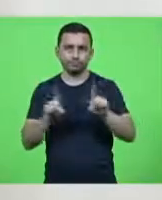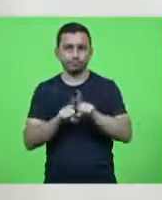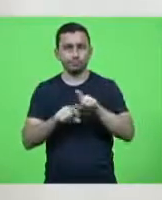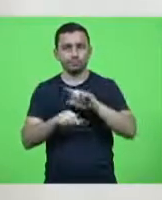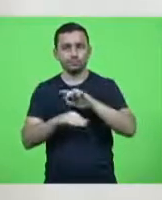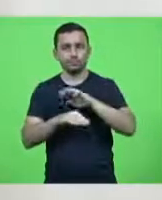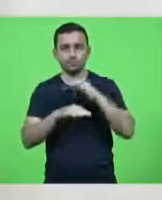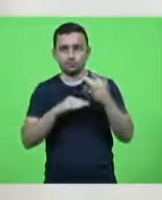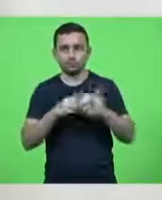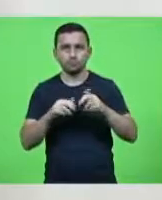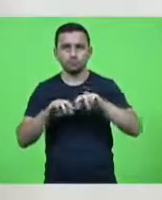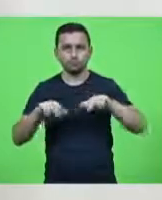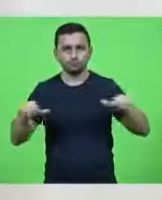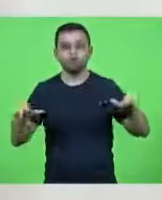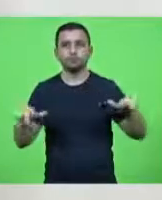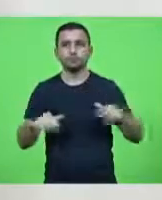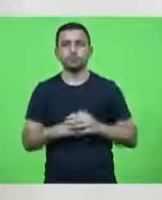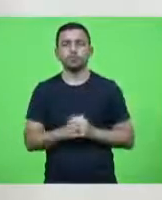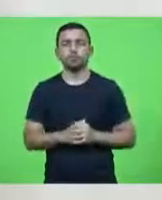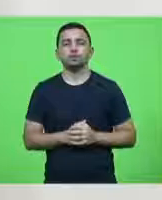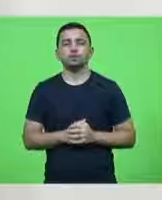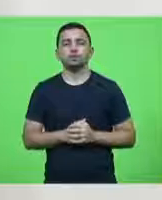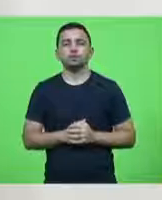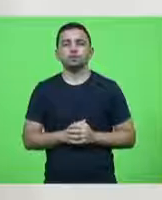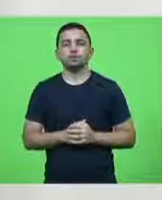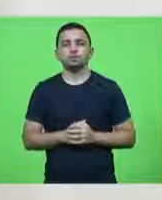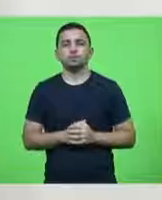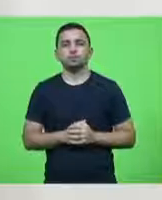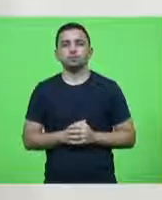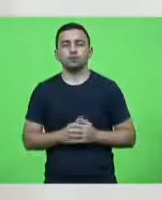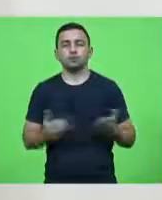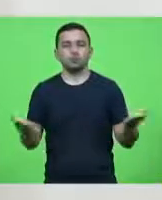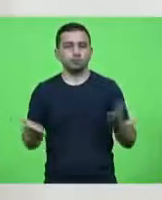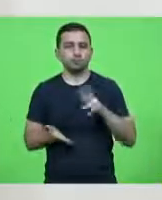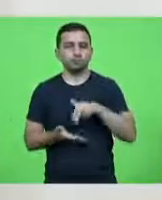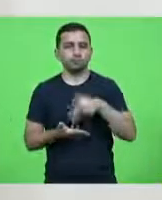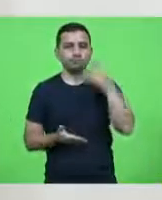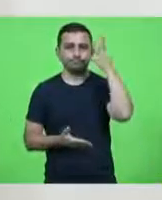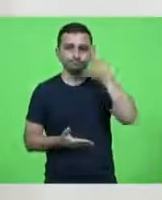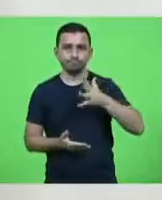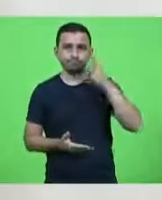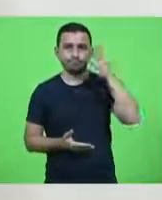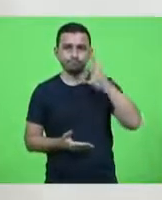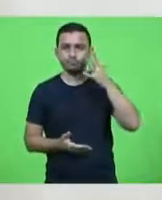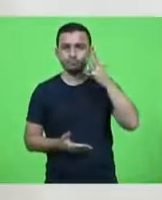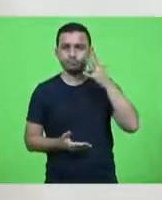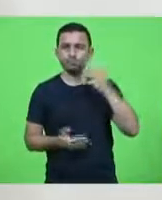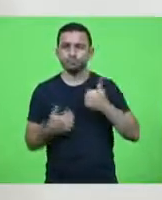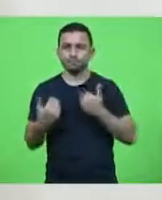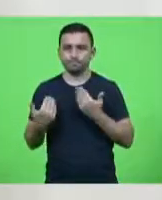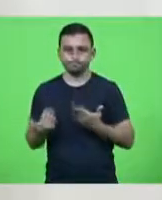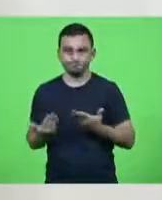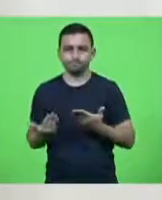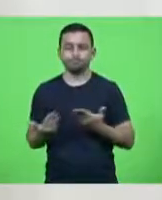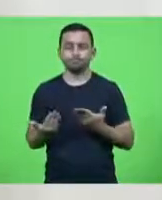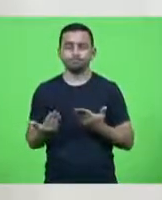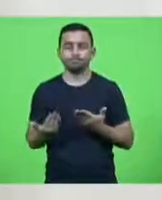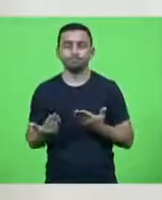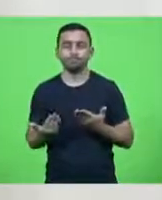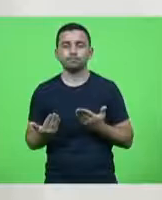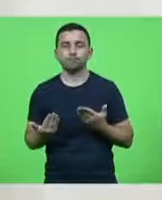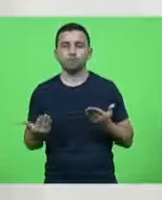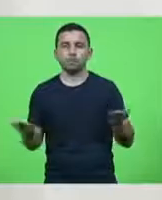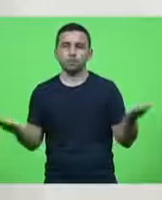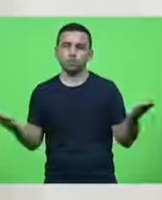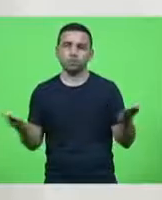e assim por diante. Venho ocupar essa tribuna no dia de hoje, deputado Fabiano. para falar um